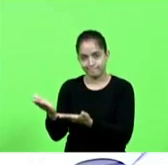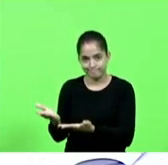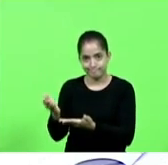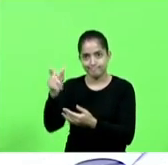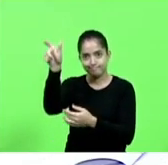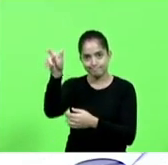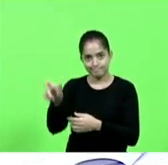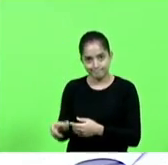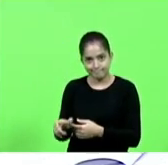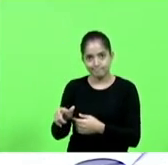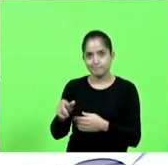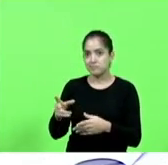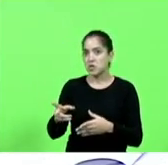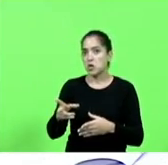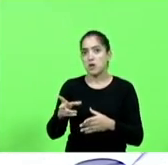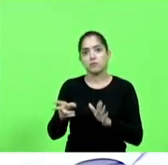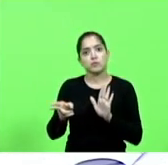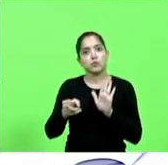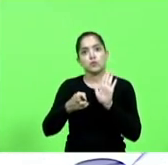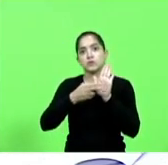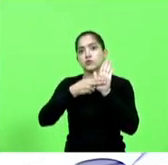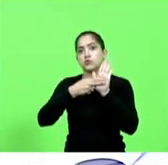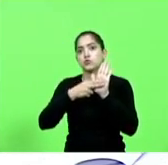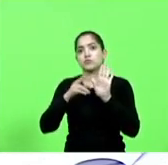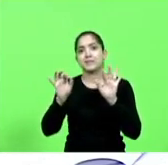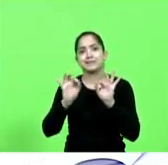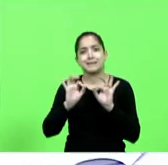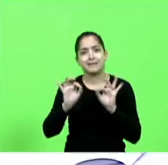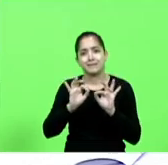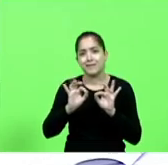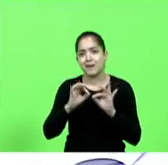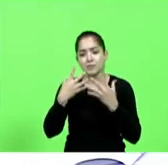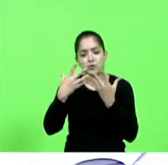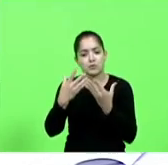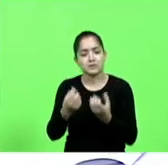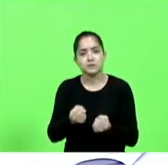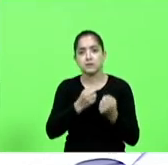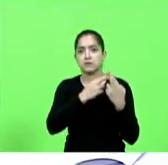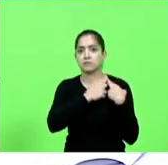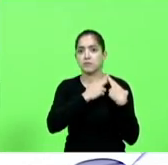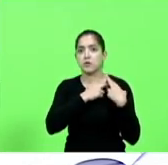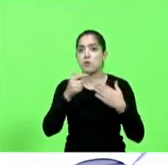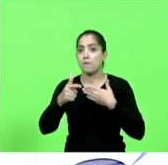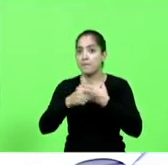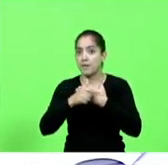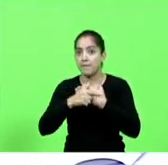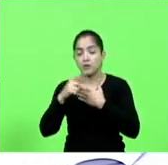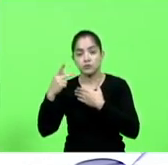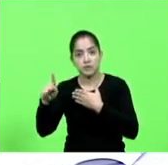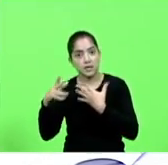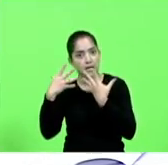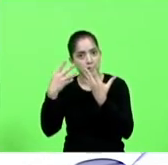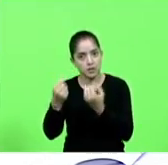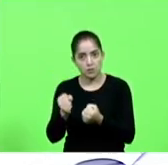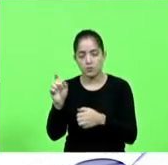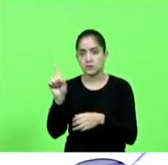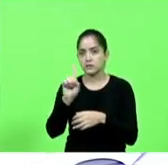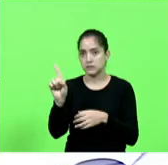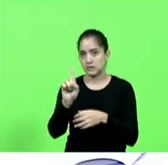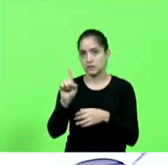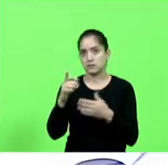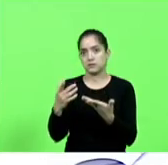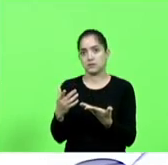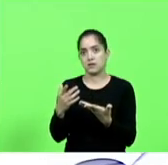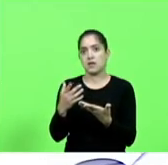não assume responsabilidade, e toda pessoa que não assume o seu papel, não assume responsabilidade, ela é boa de